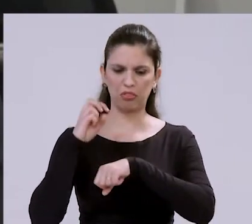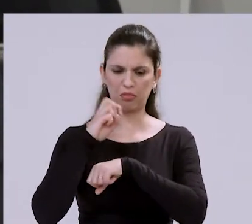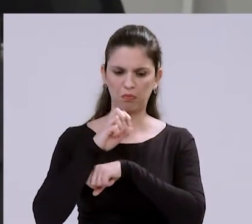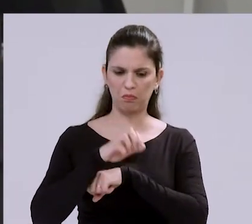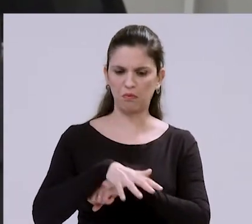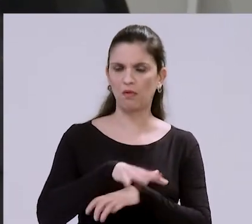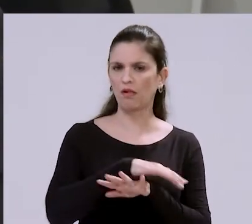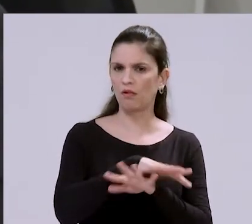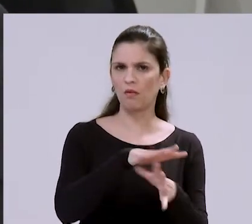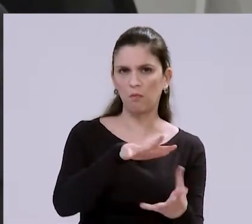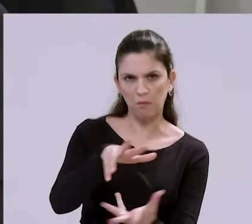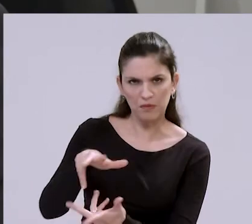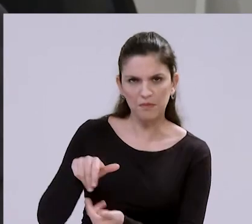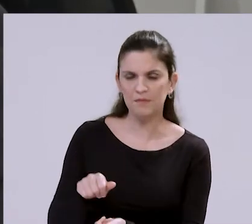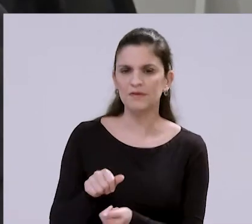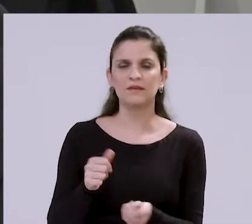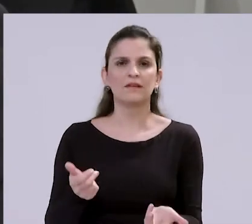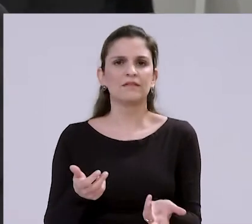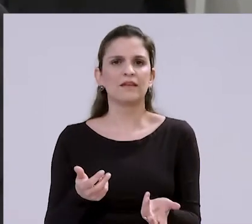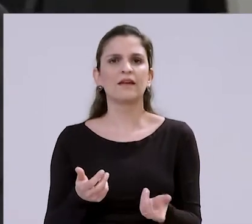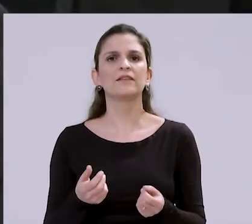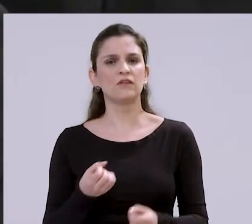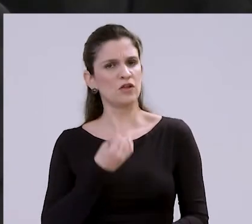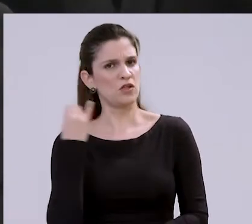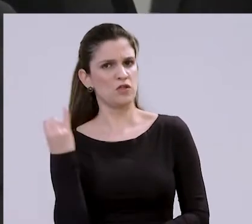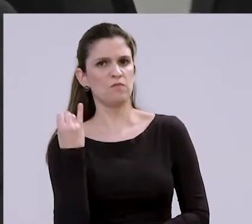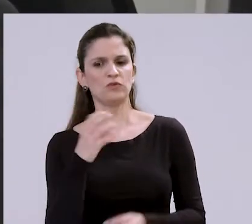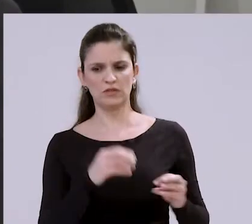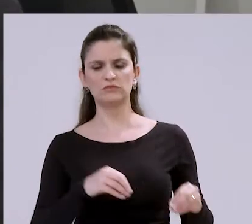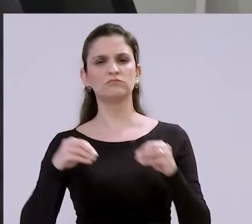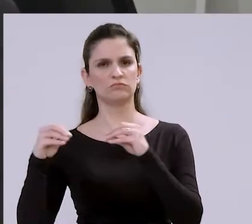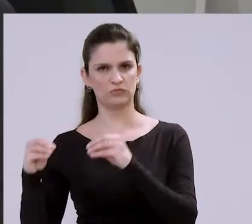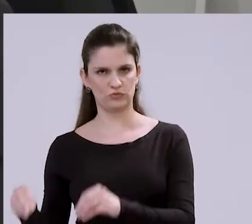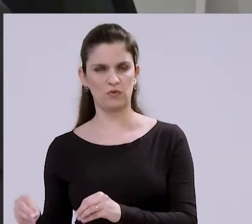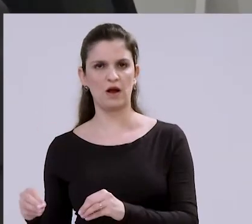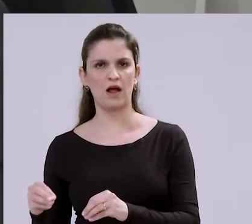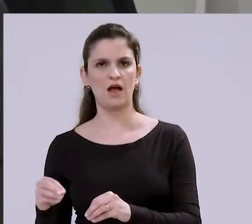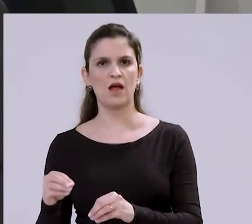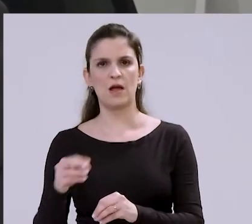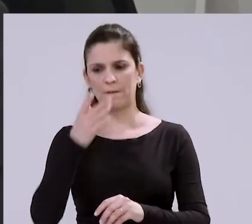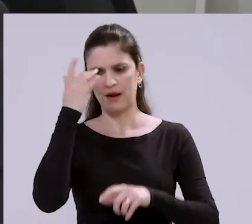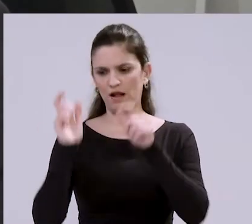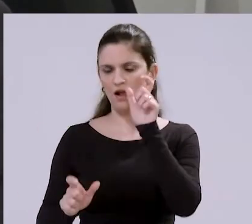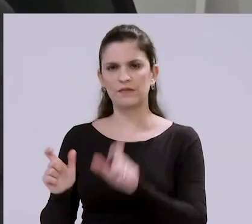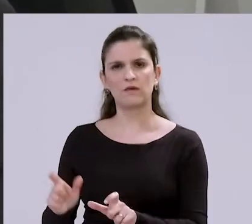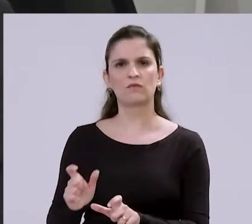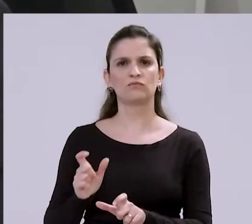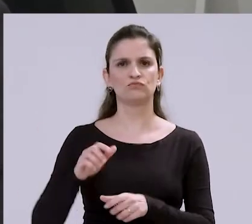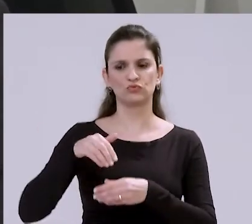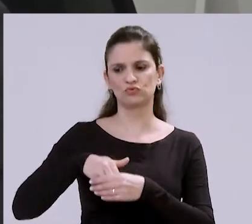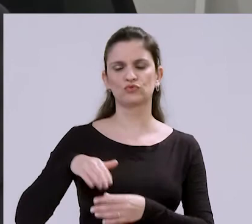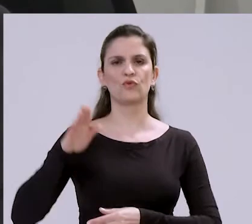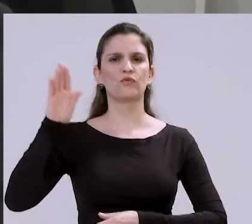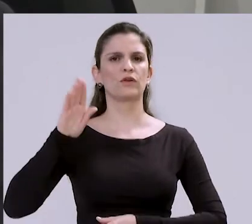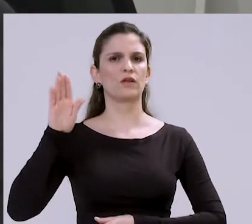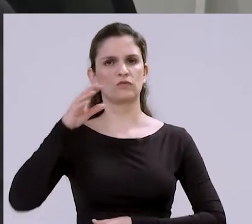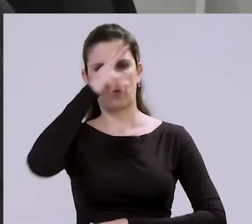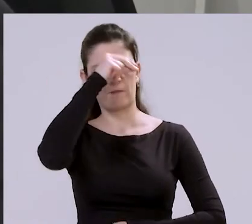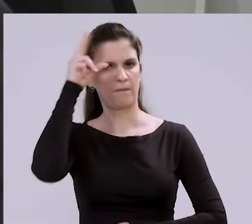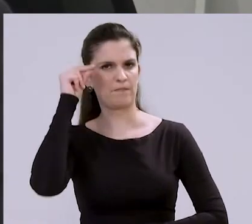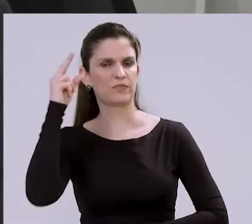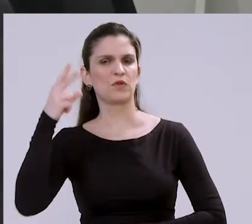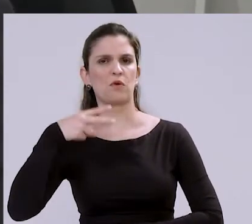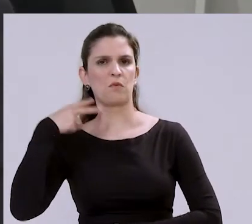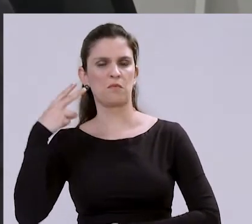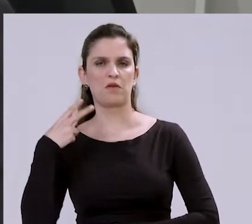hoje, eu acredito que seja satisfatório para todas aquelas pessoas que são candidatos a vereadores e a